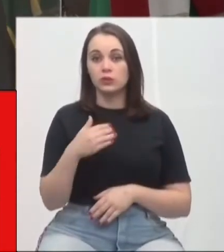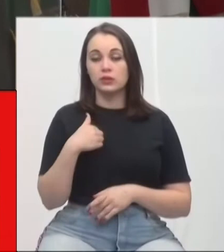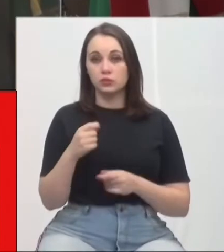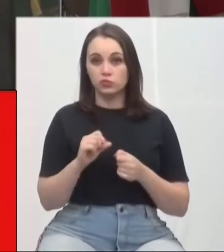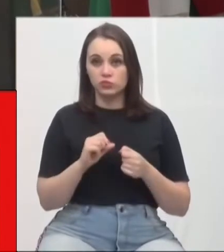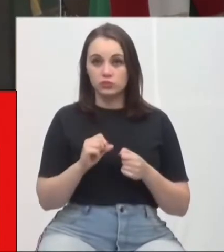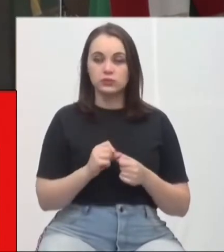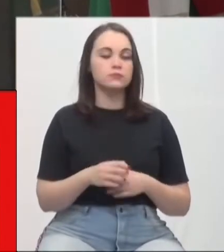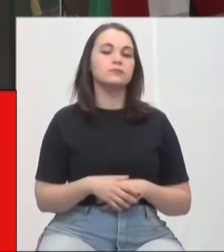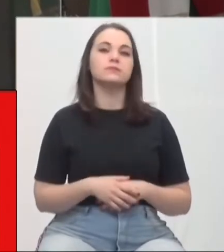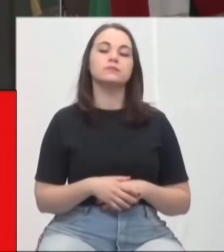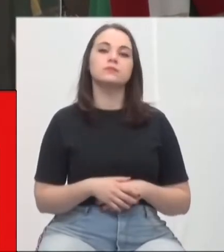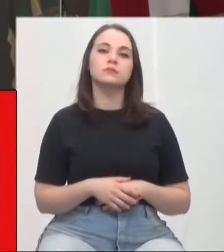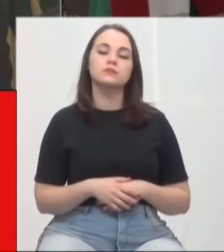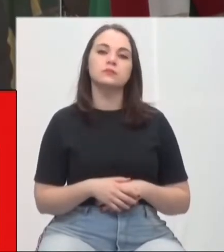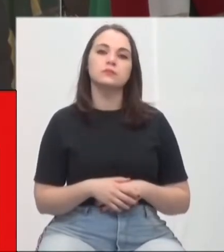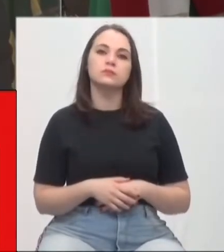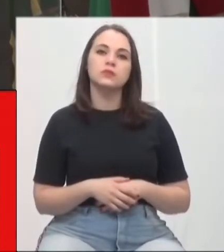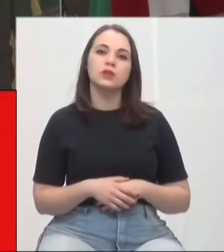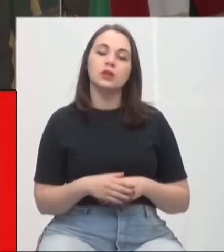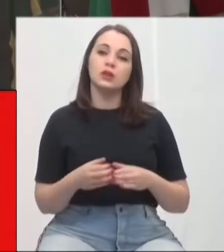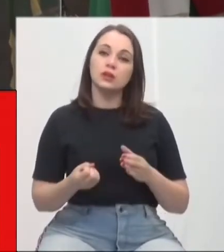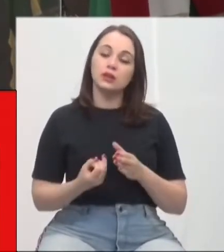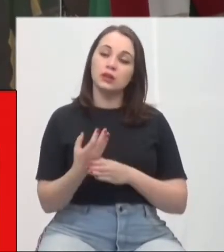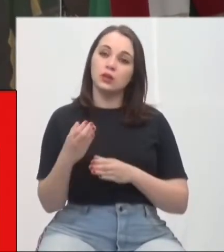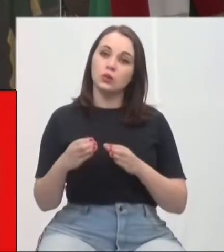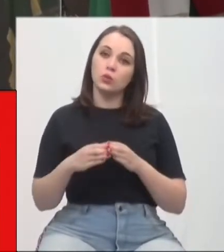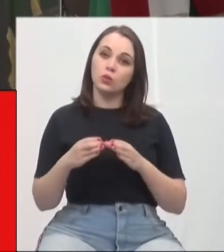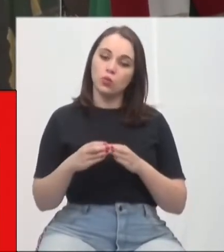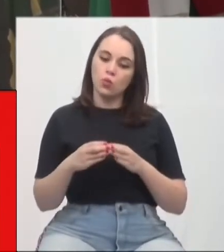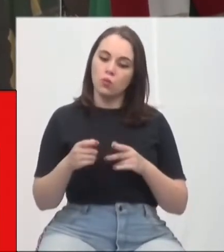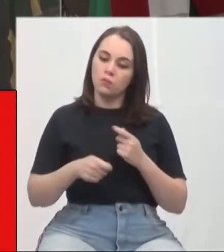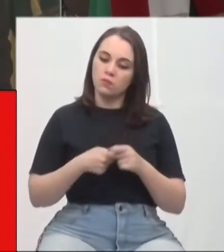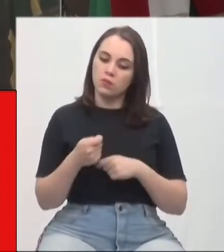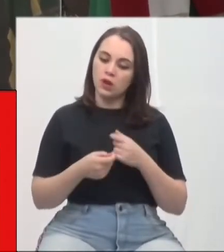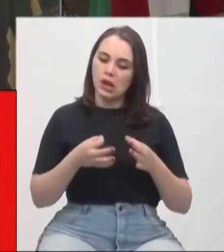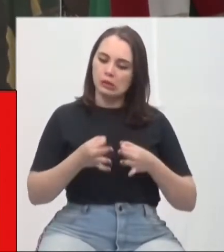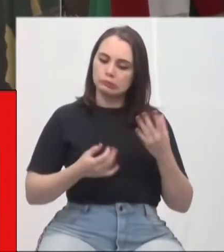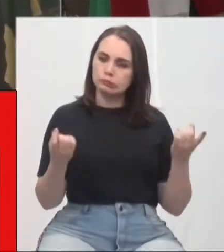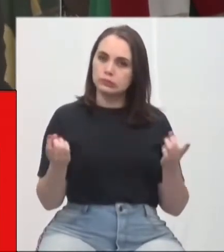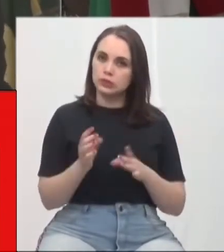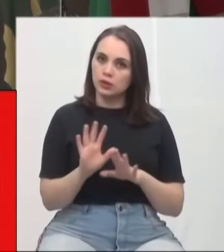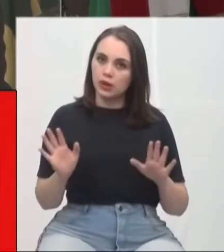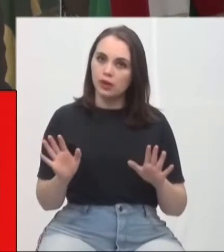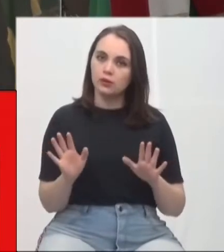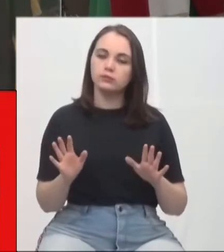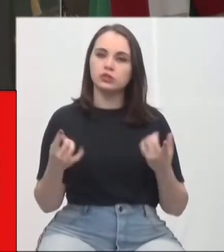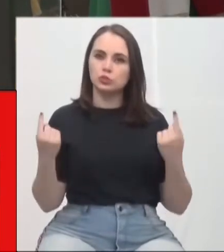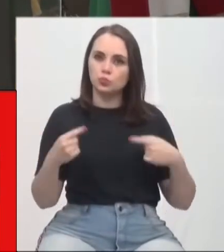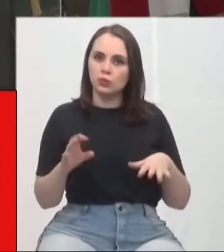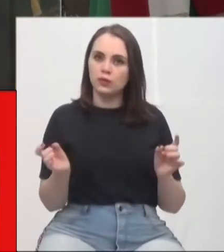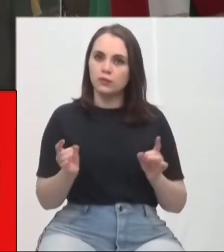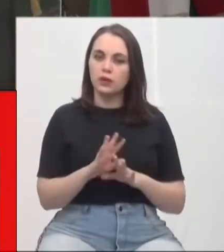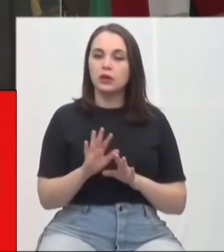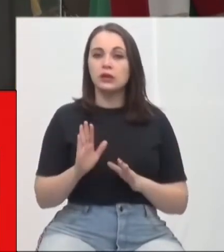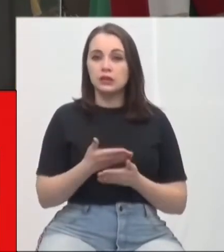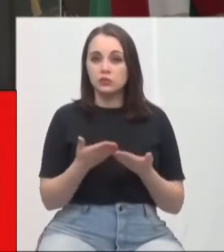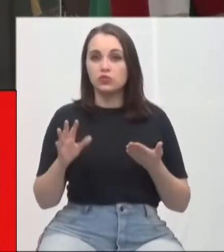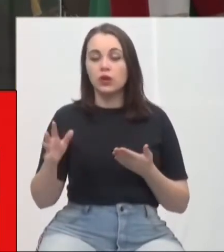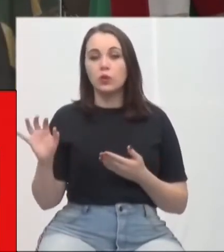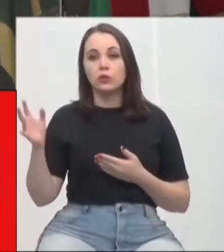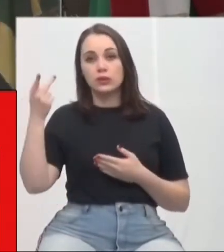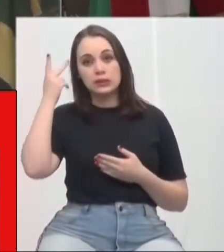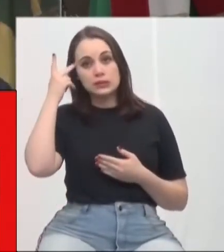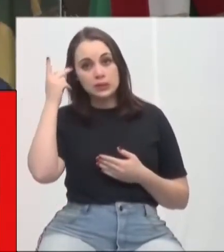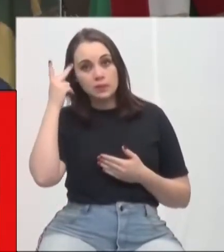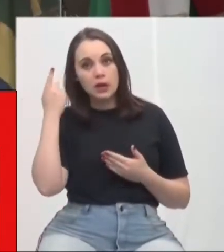autoria, que institui os comitês de resolução de disputa. É um projeto que já está em vigor no município de São Paulo, já está em vigor